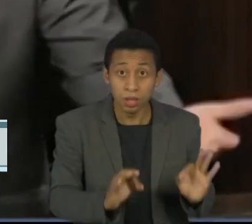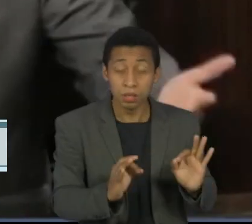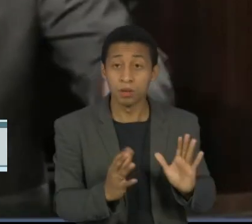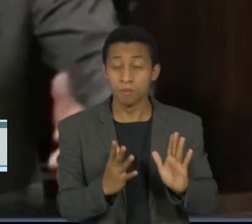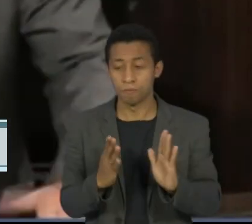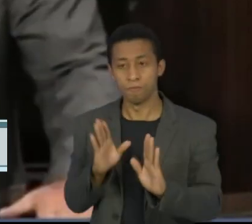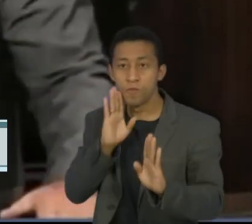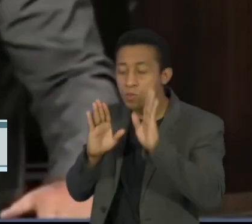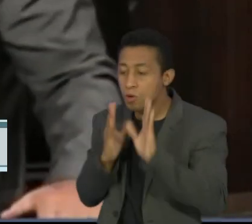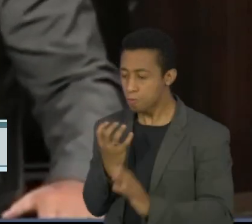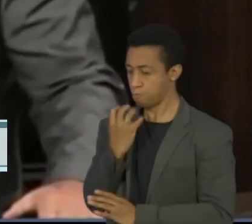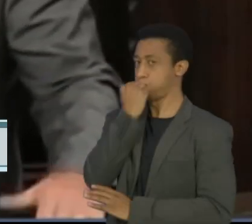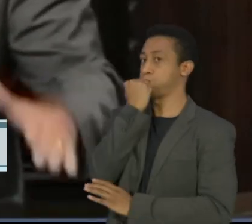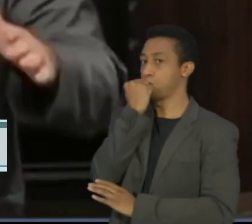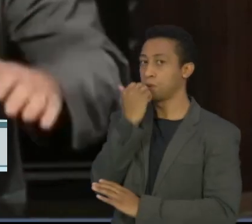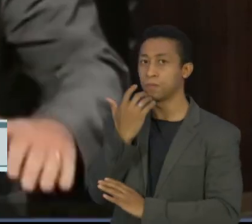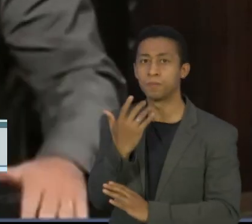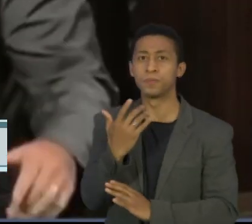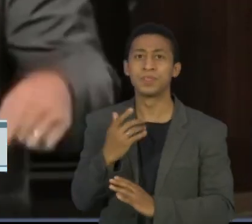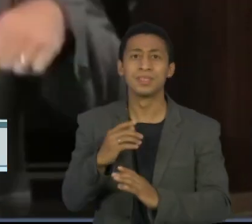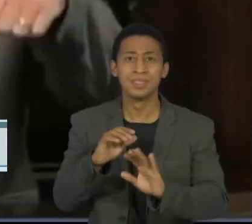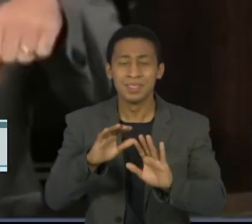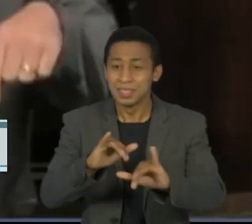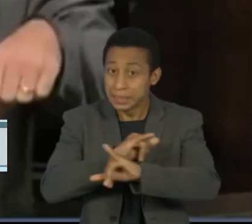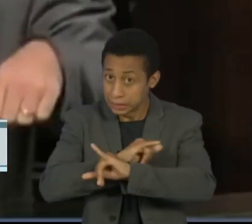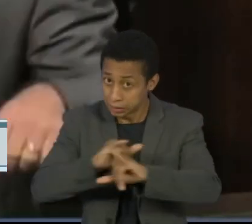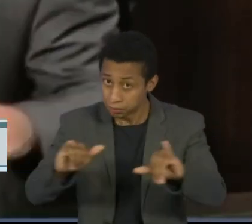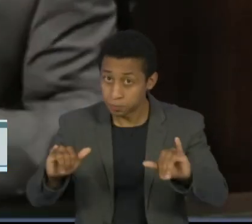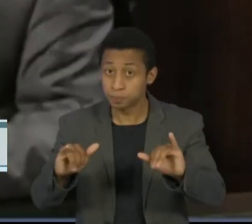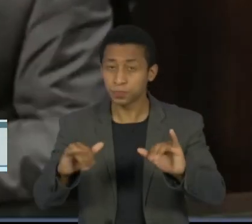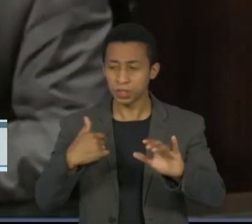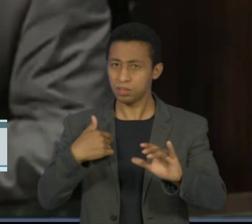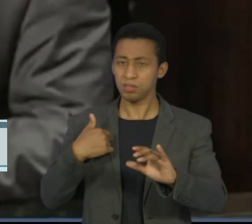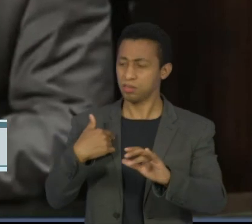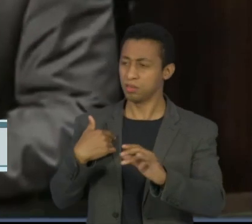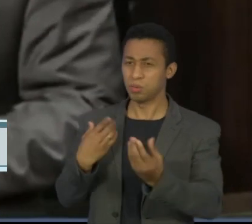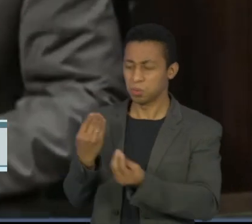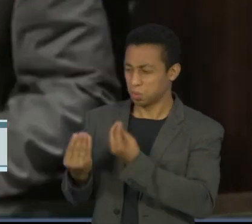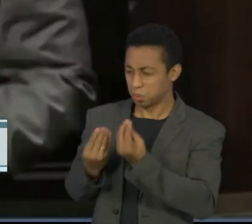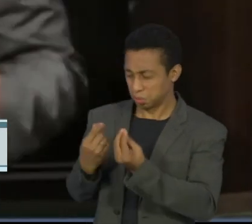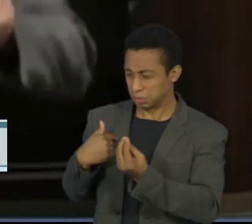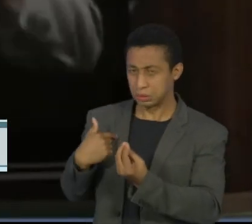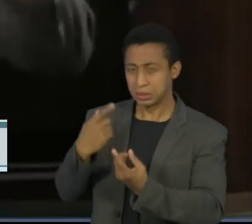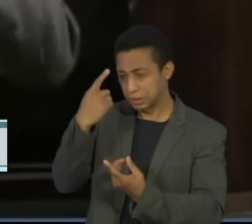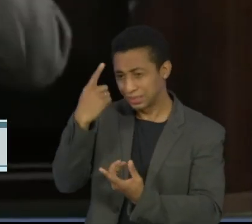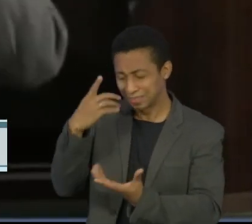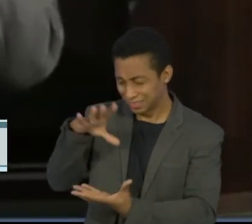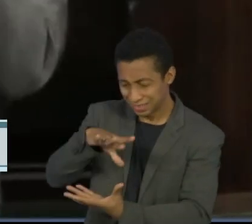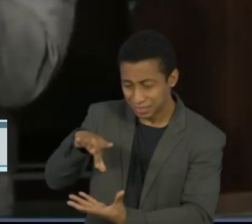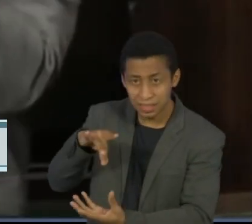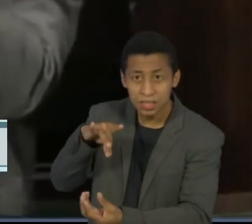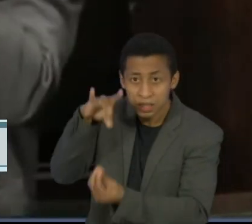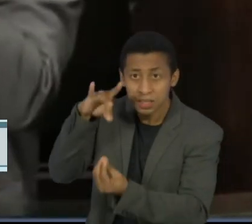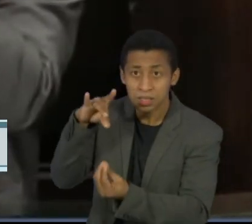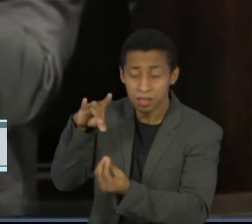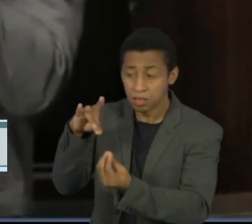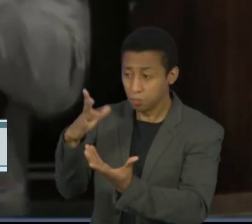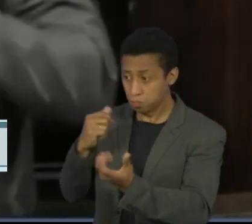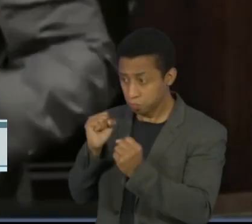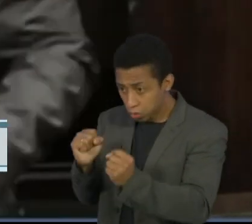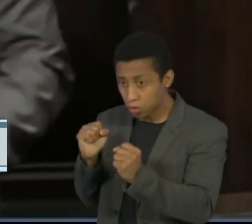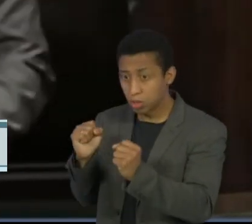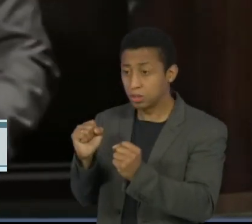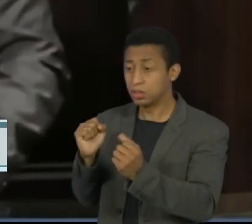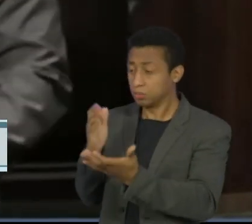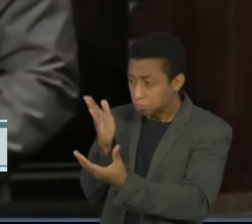julgamentos que não permitem o contraditório e a ampla defesa não condizem com a nossa democracia. São armas que podem destruir